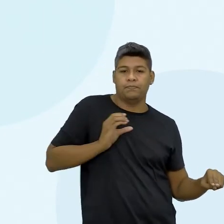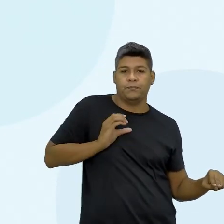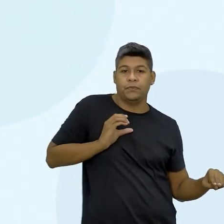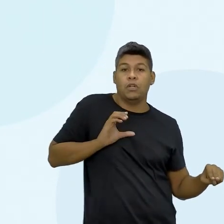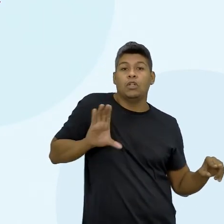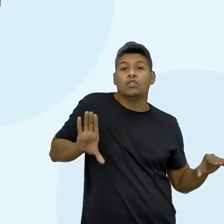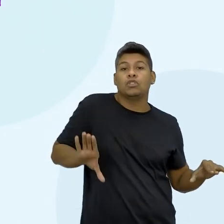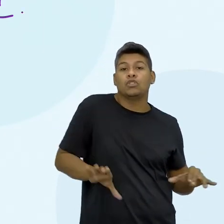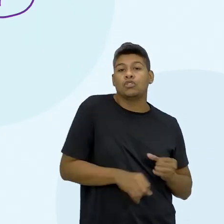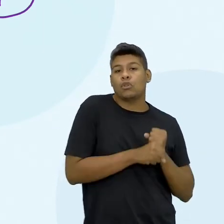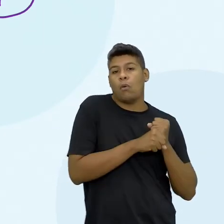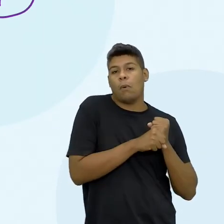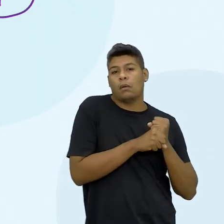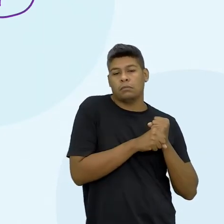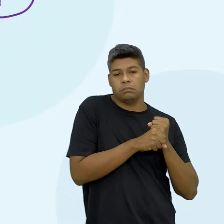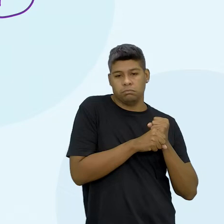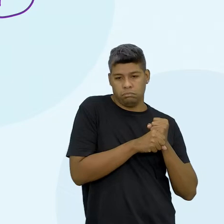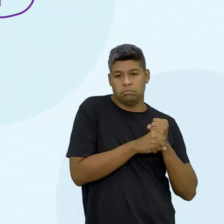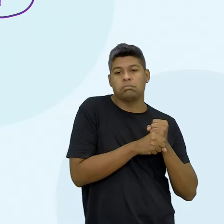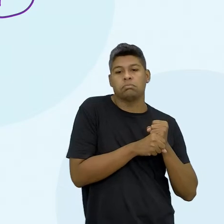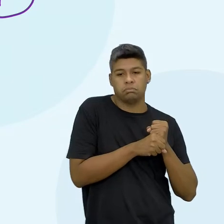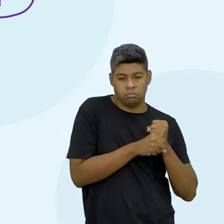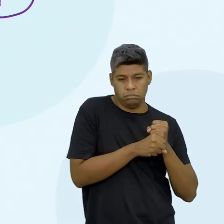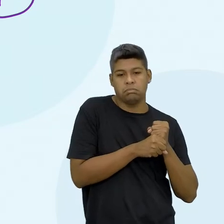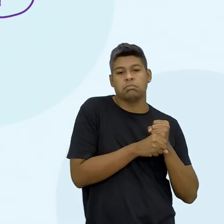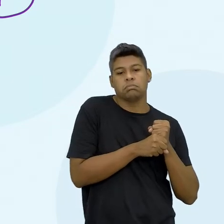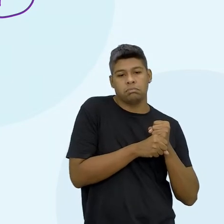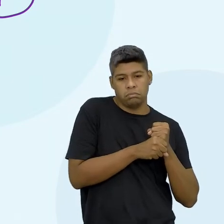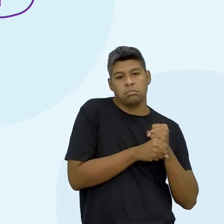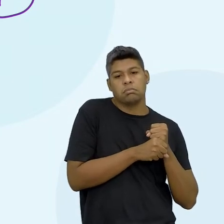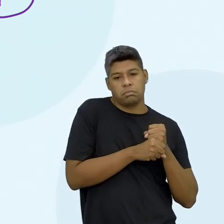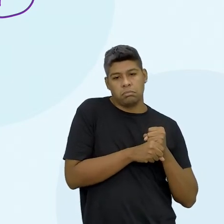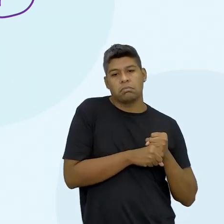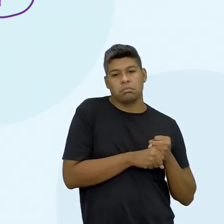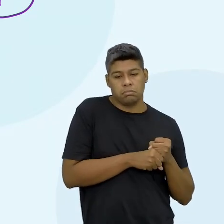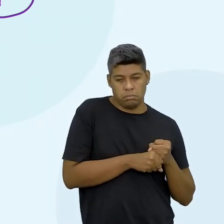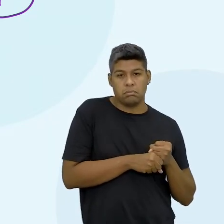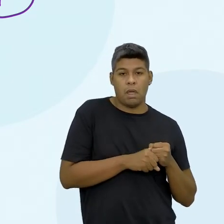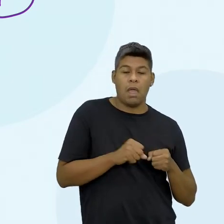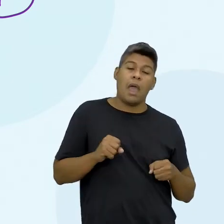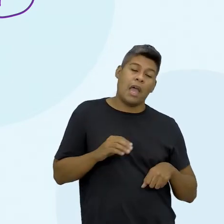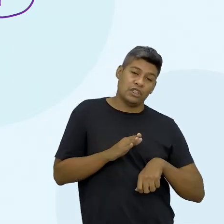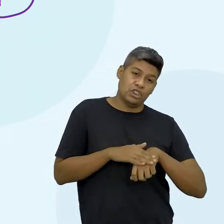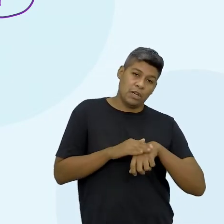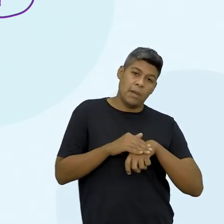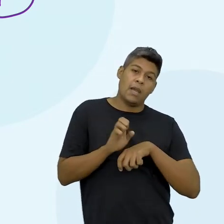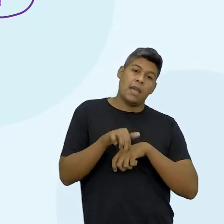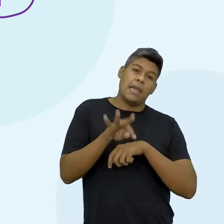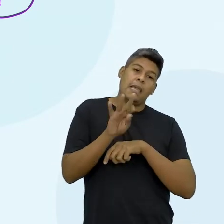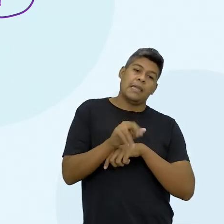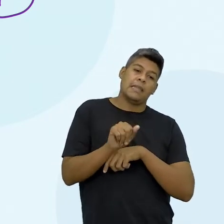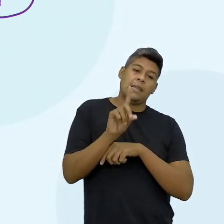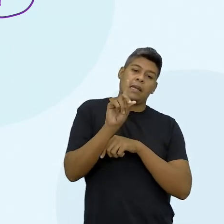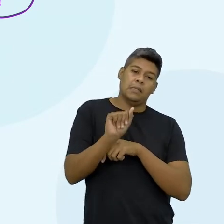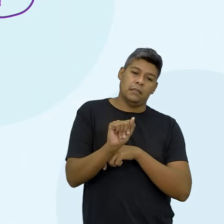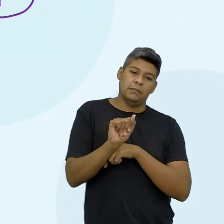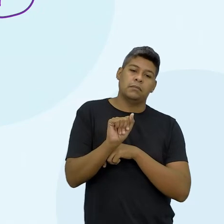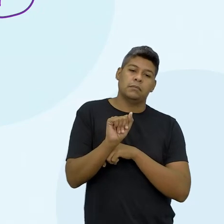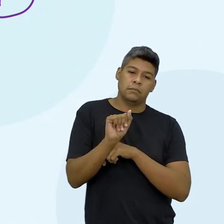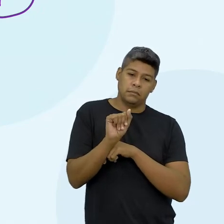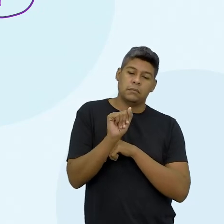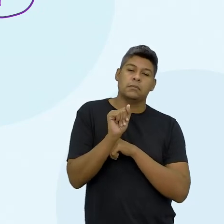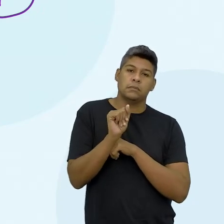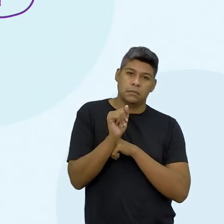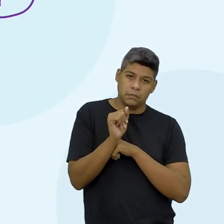somar. Então, isso vai entrar no meu caixa. Então, esses móveis que ela vendeu e não quer